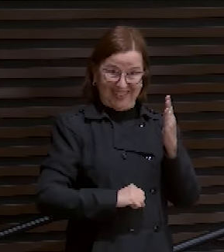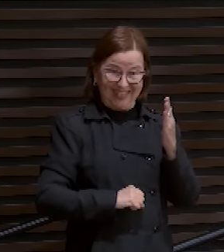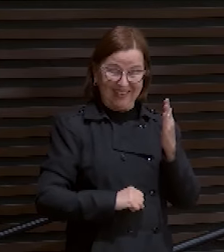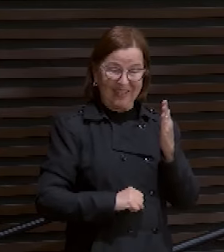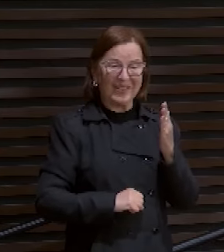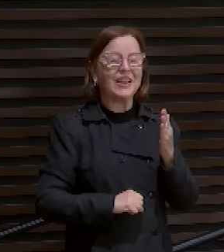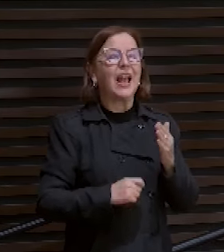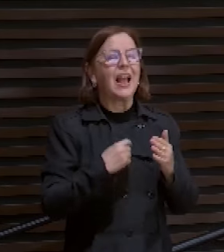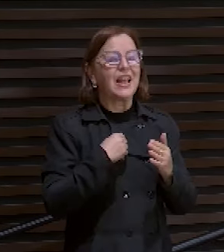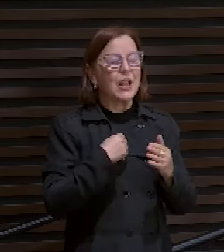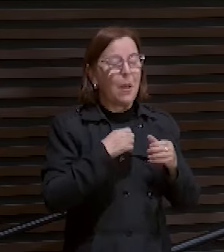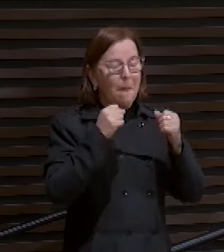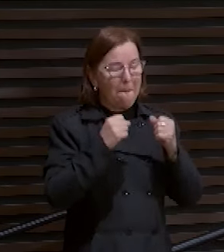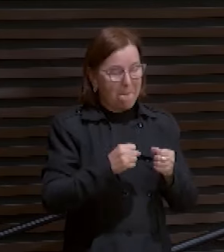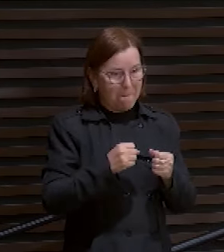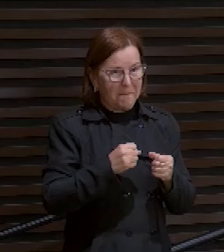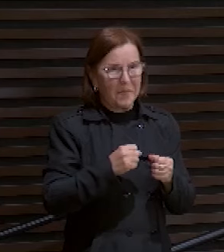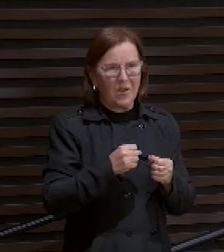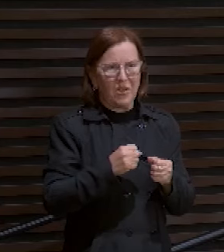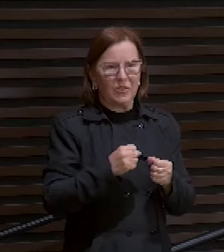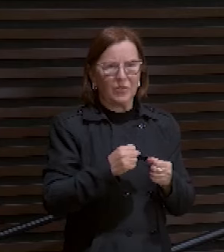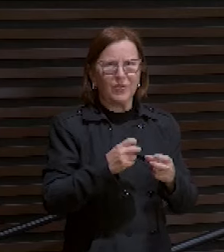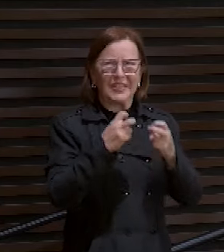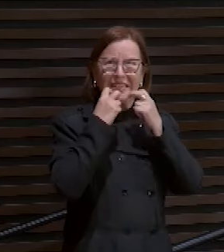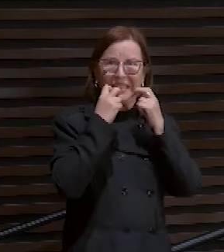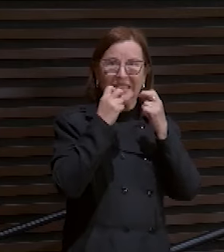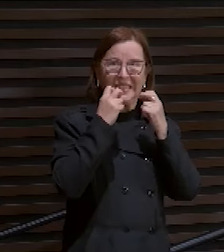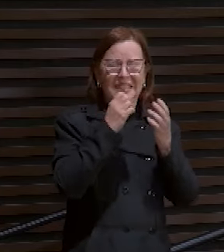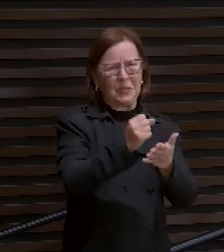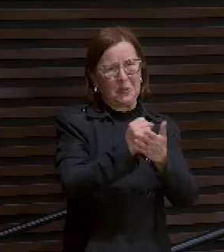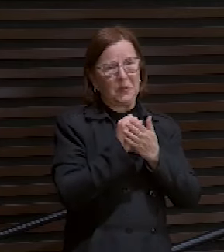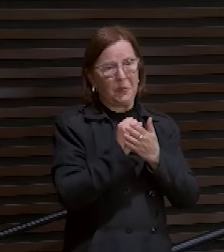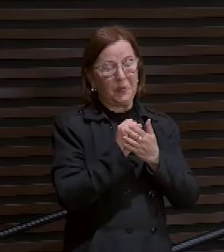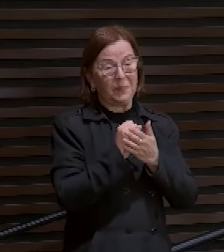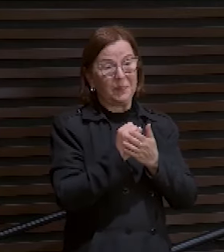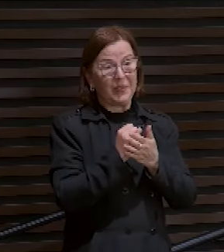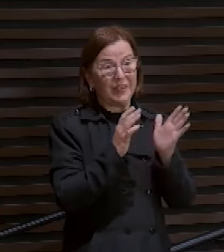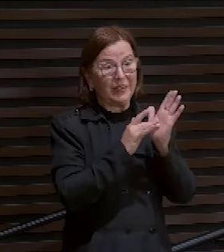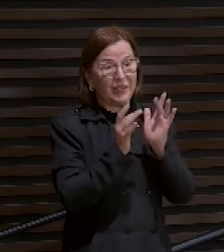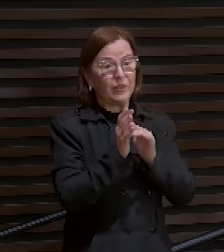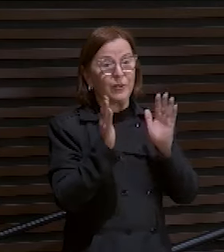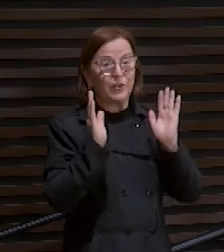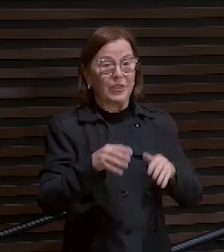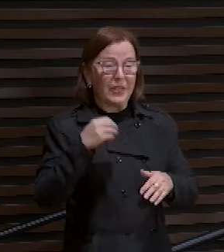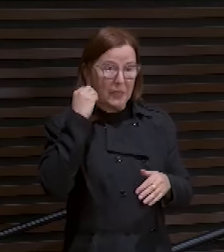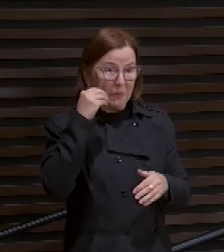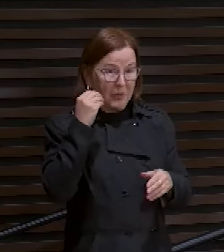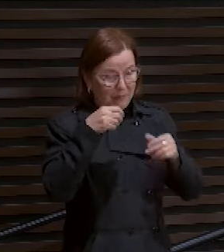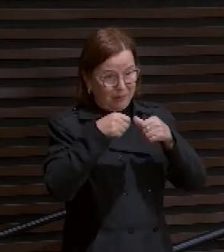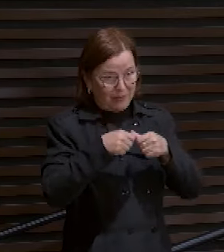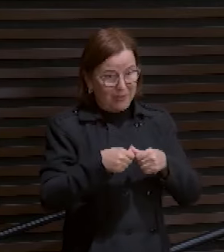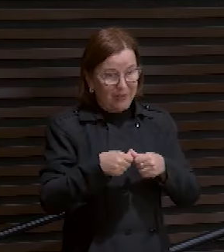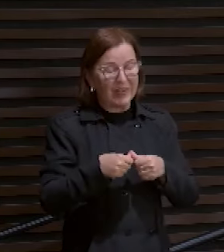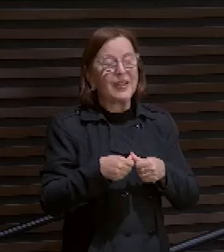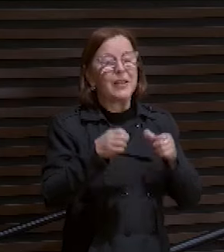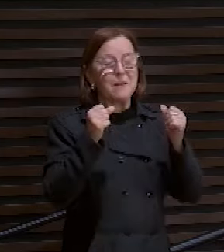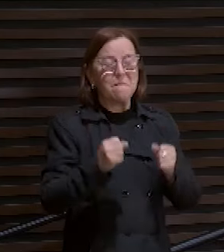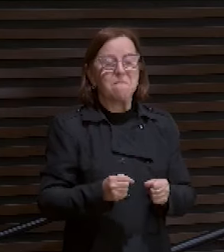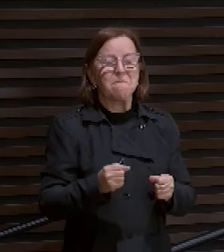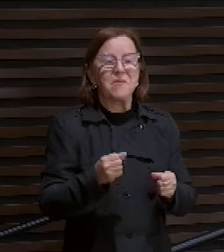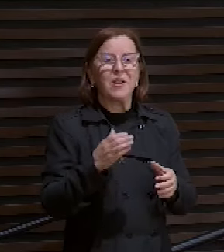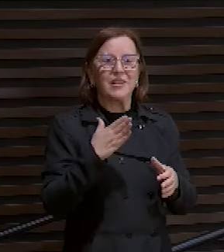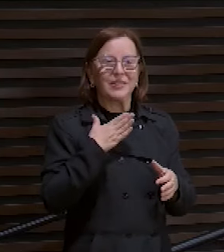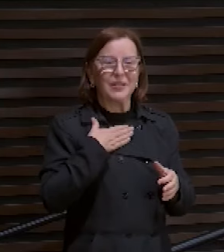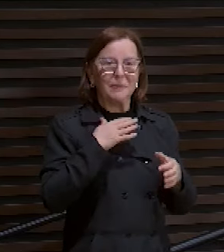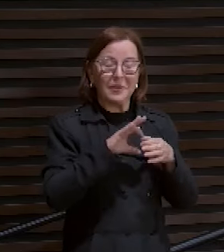socorro. E ele que experimentou isso, ele me livra. Pela graça e pela misericórdia dele. Versículo 38.